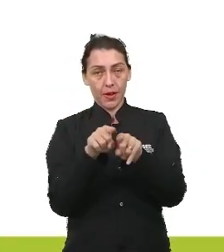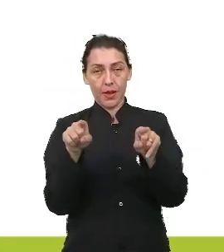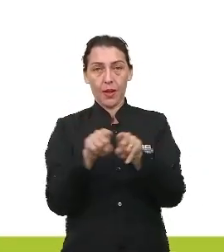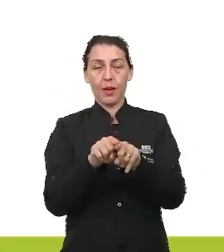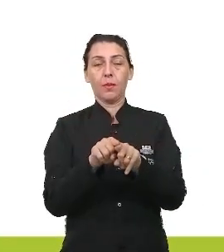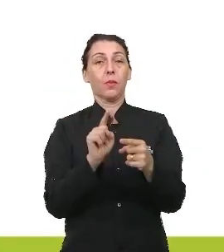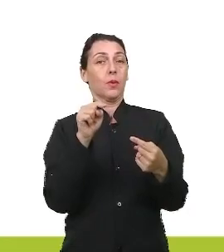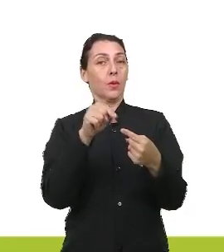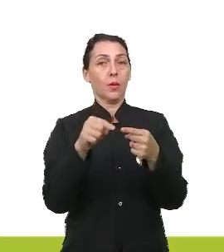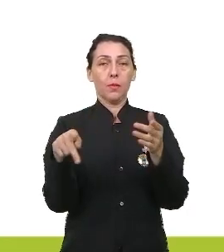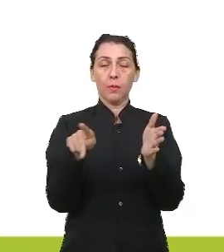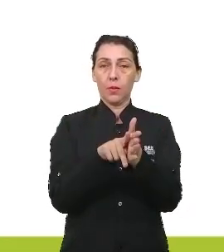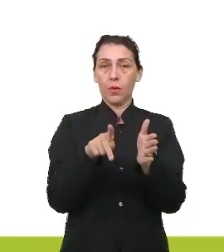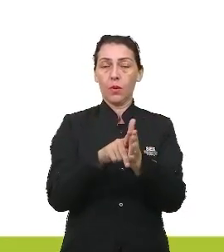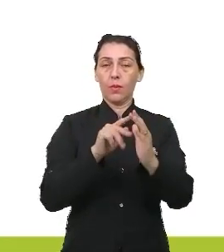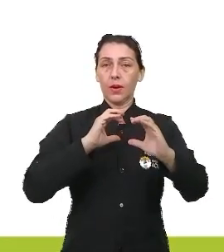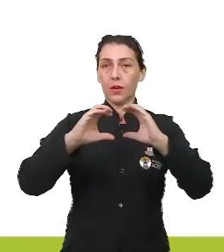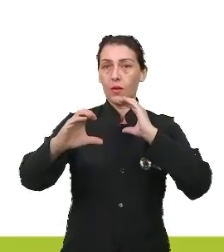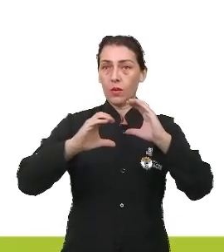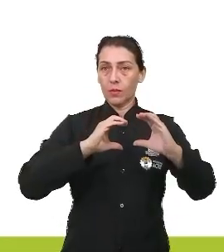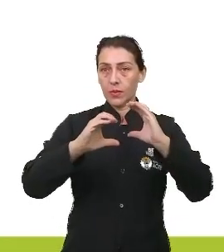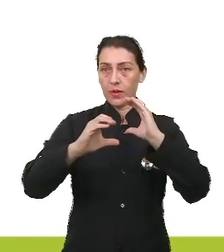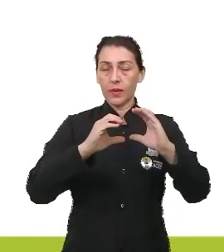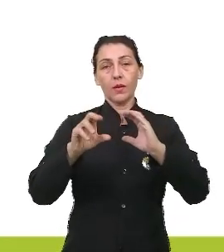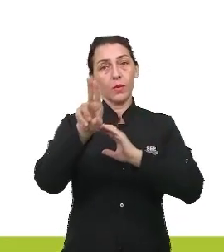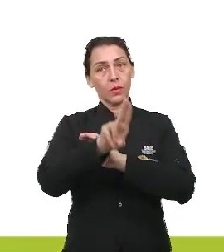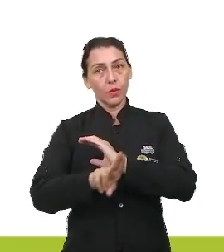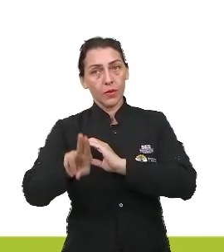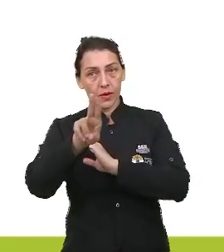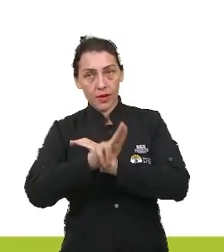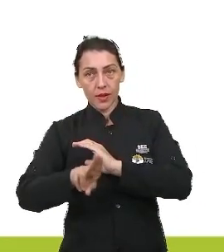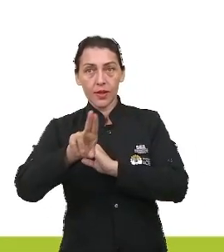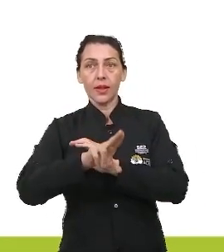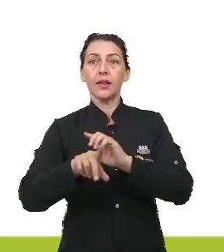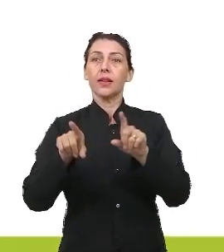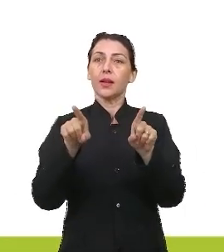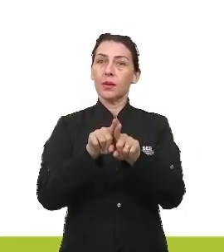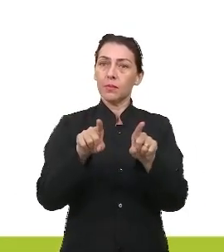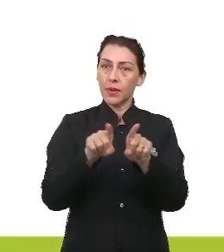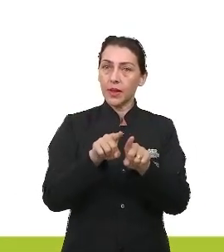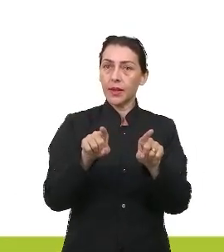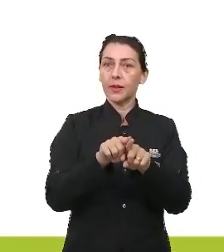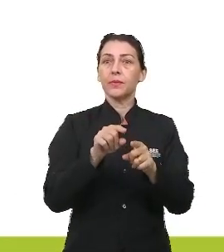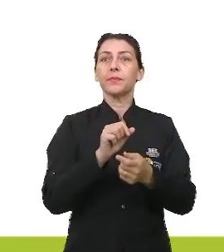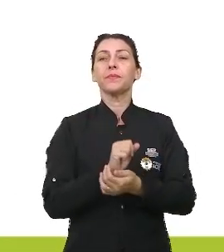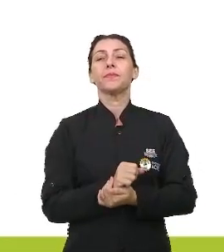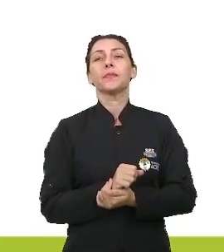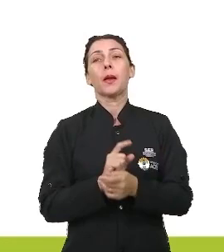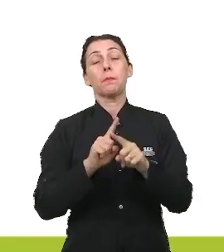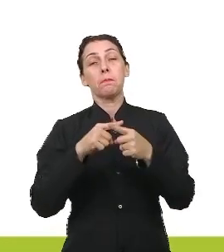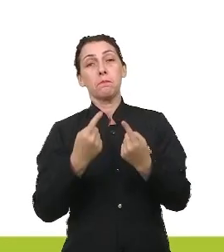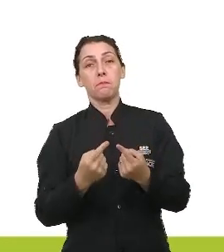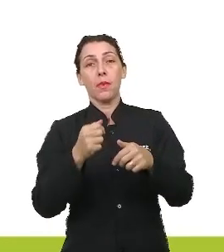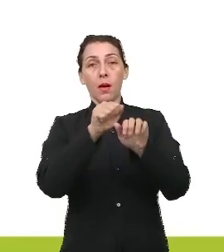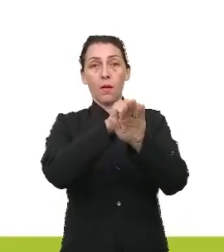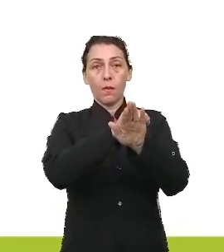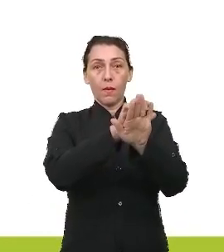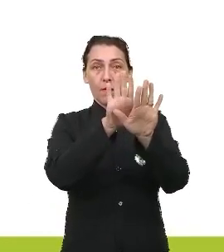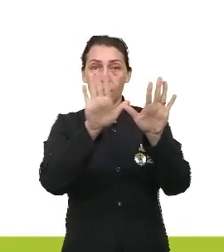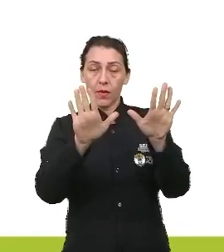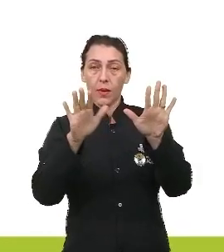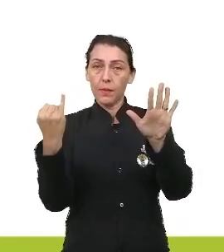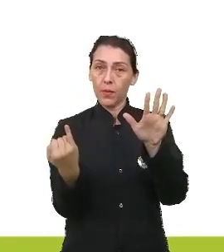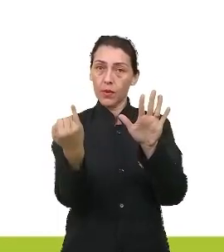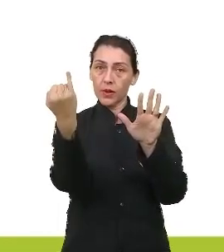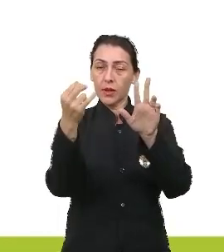propósito específico na comunicação, nós vamos utilizar, sim, de ironias, mas é uma figura de linguagem, é